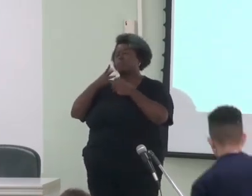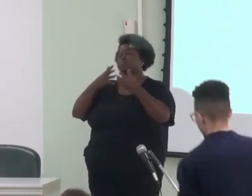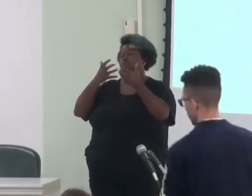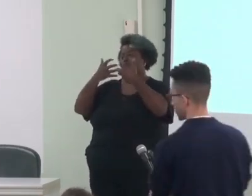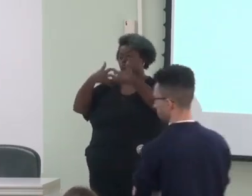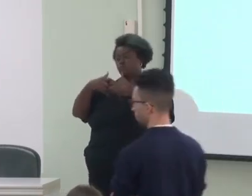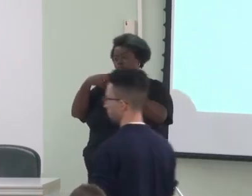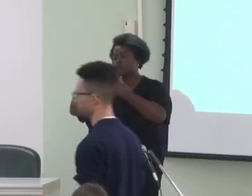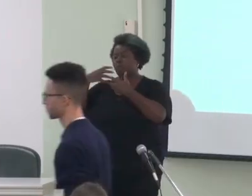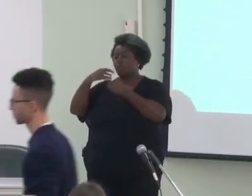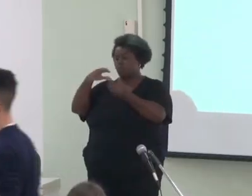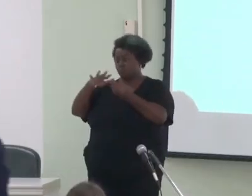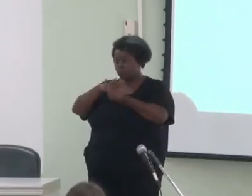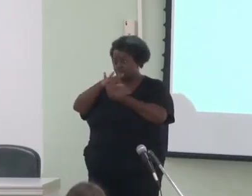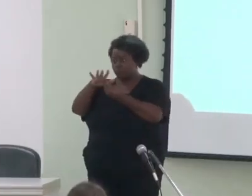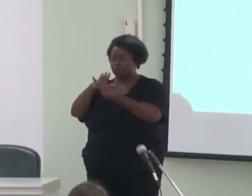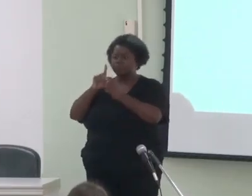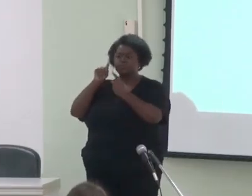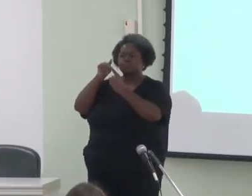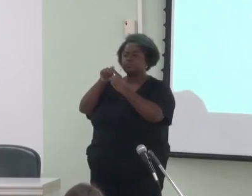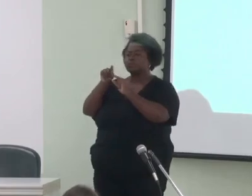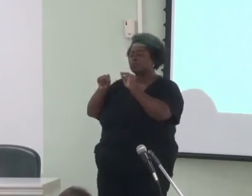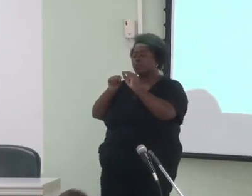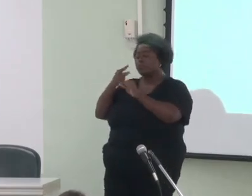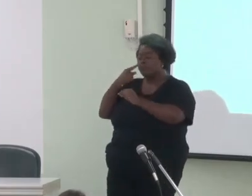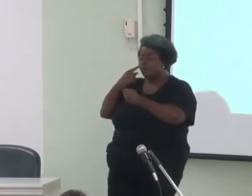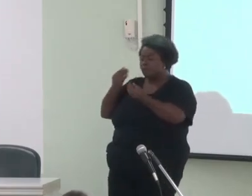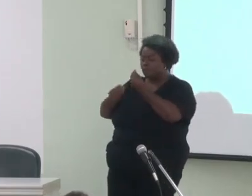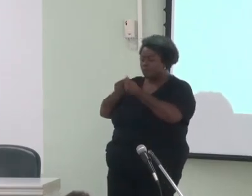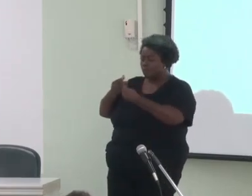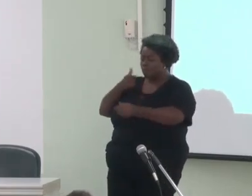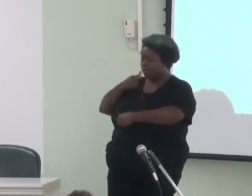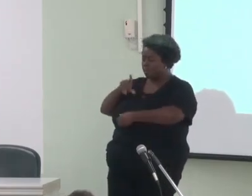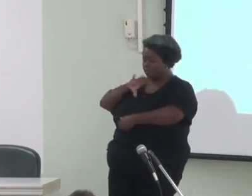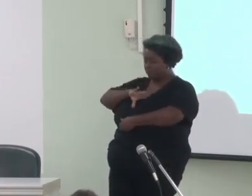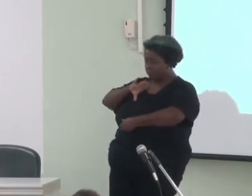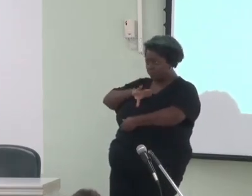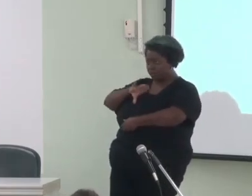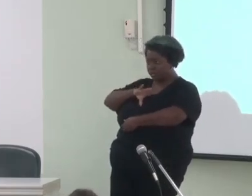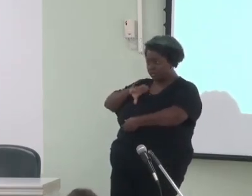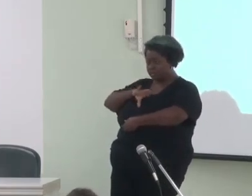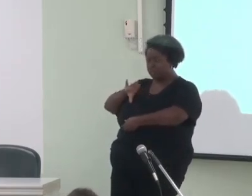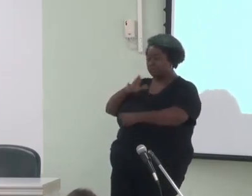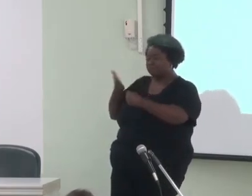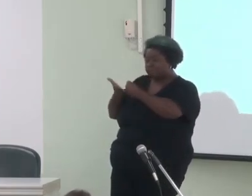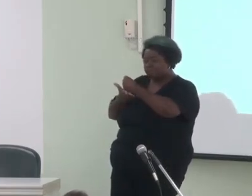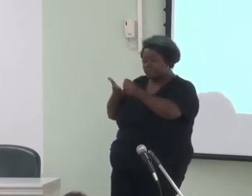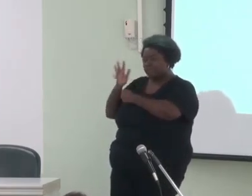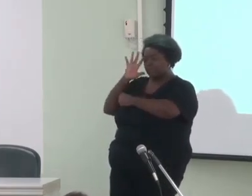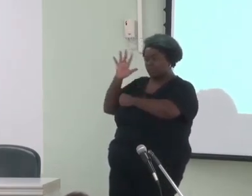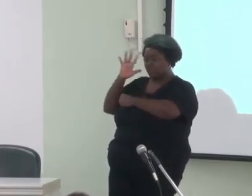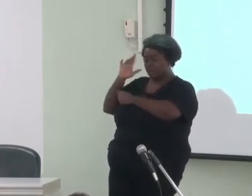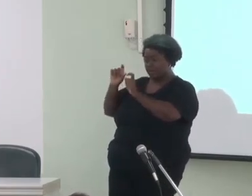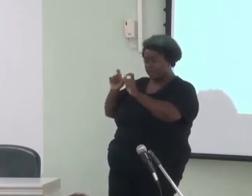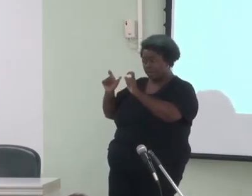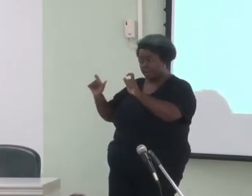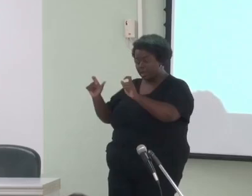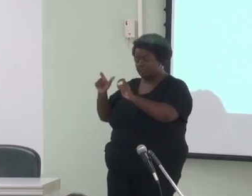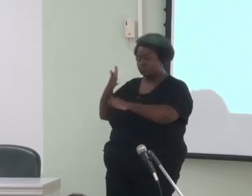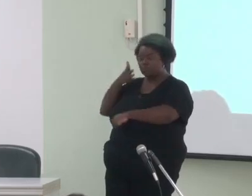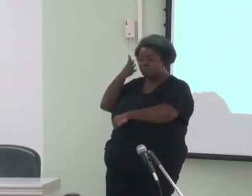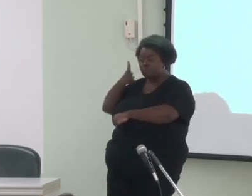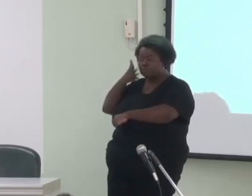conjunto de resultados descritivos da língua portuguesa feitos a partir do suporte teórico da gramática discursiva